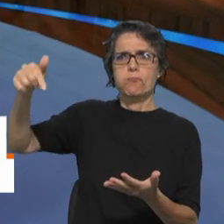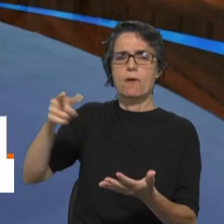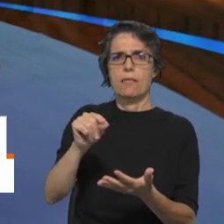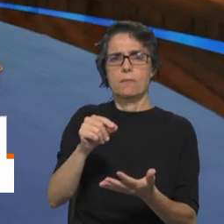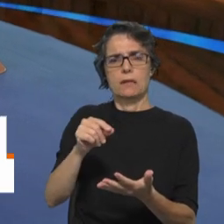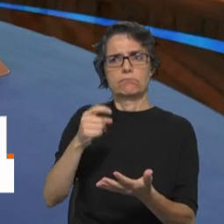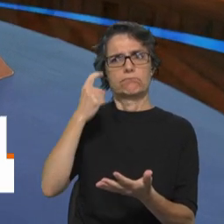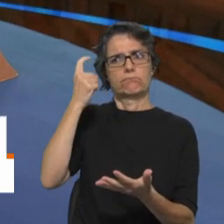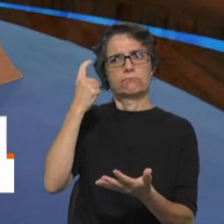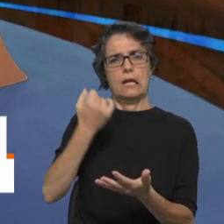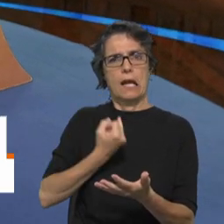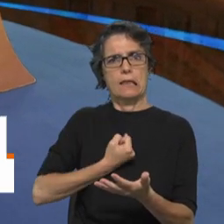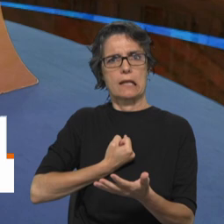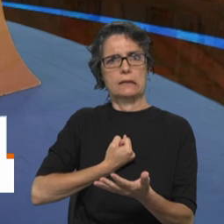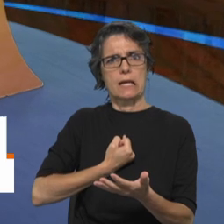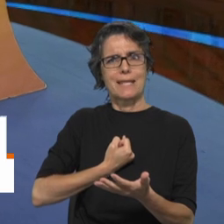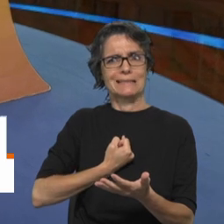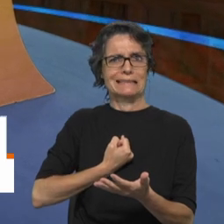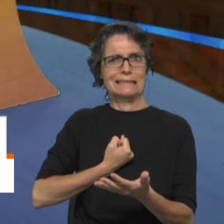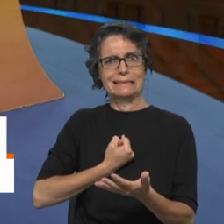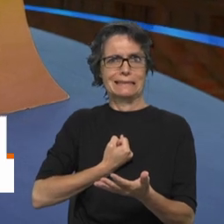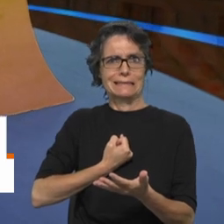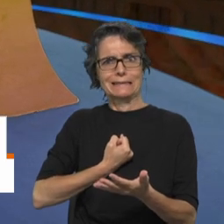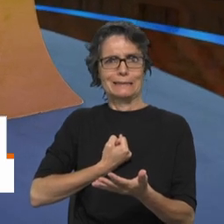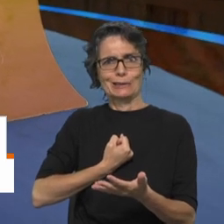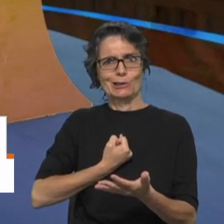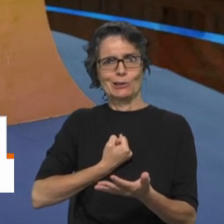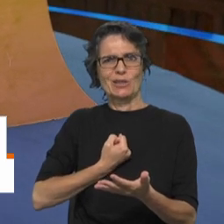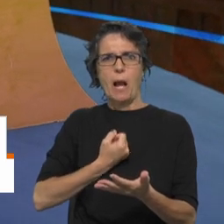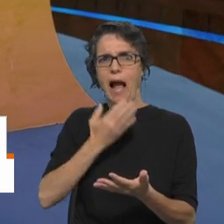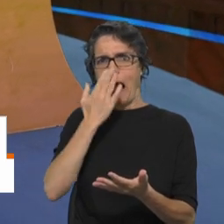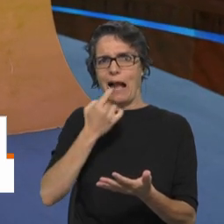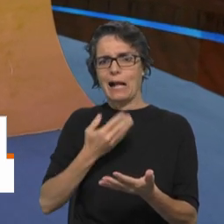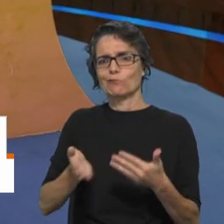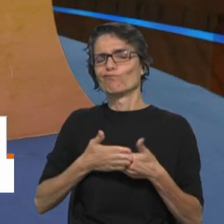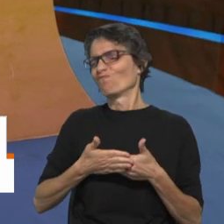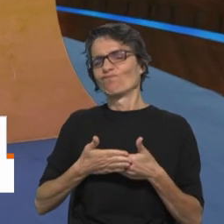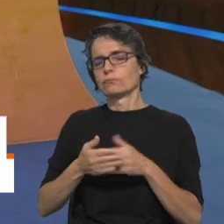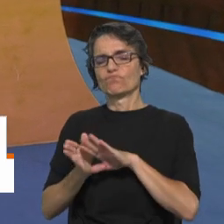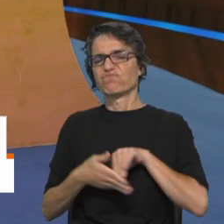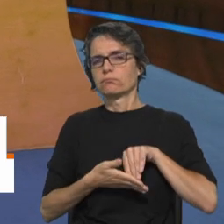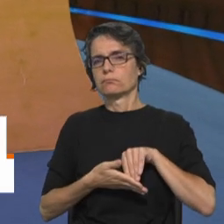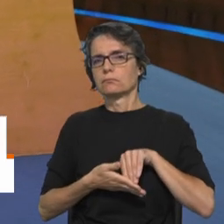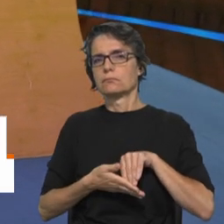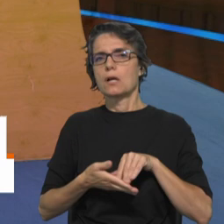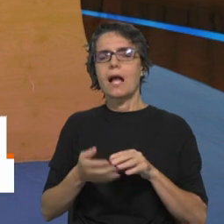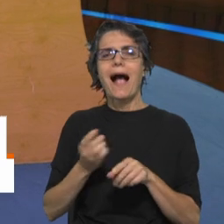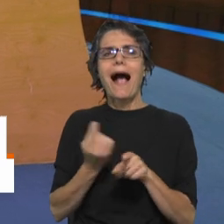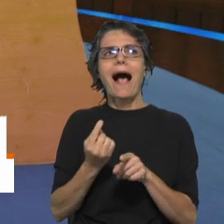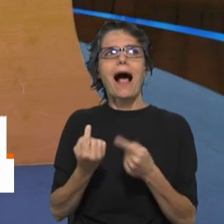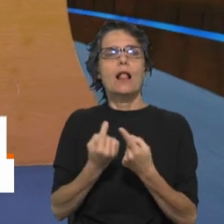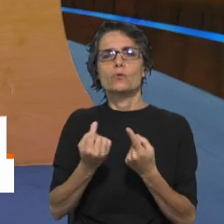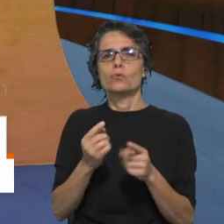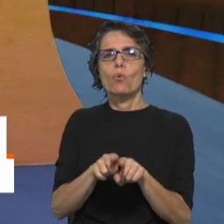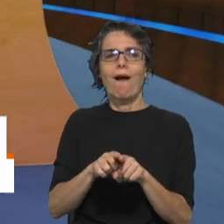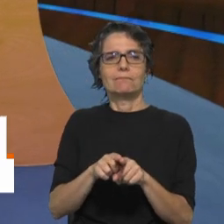esta identidade é algo que está fechado de uma vez para sempre. Ou uma pedra de museu, uma pedra de arremesso.